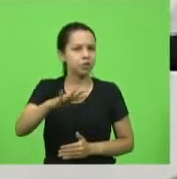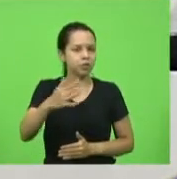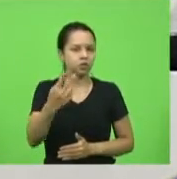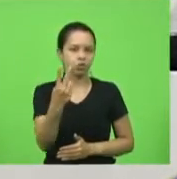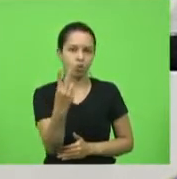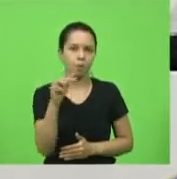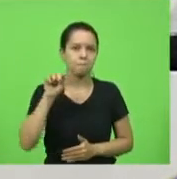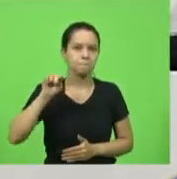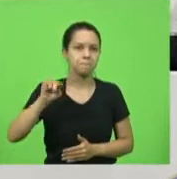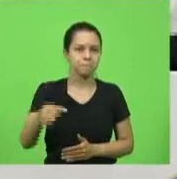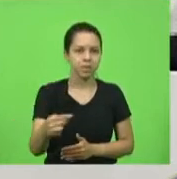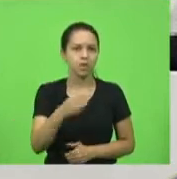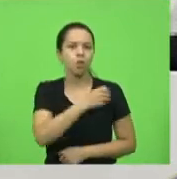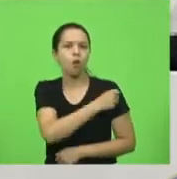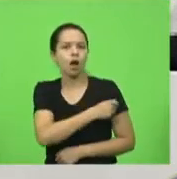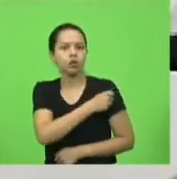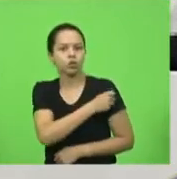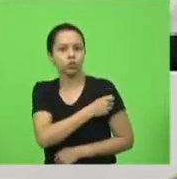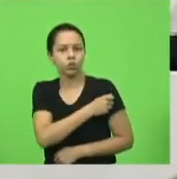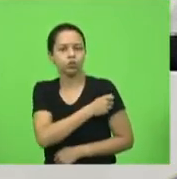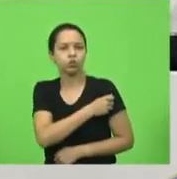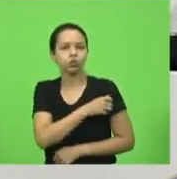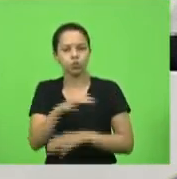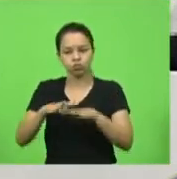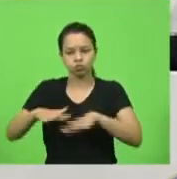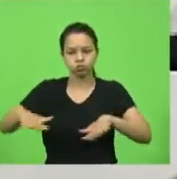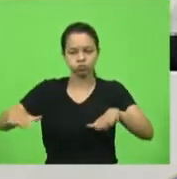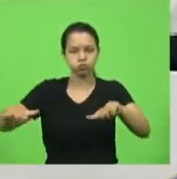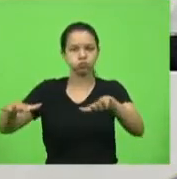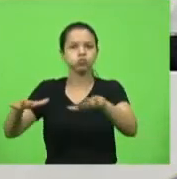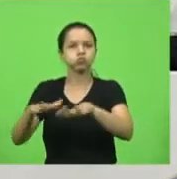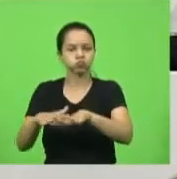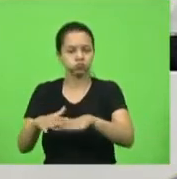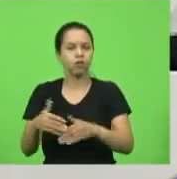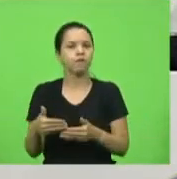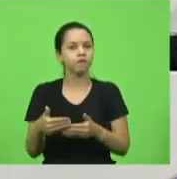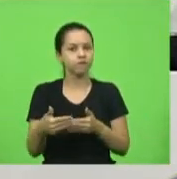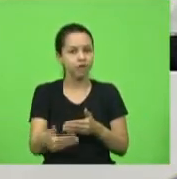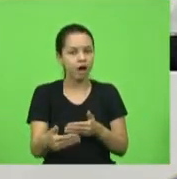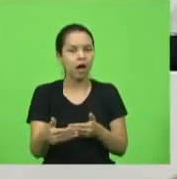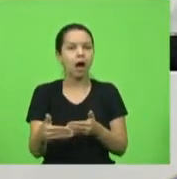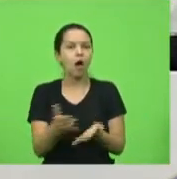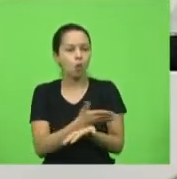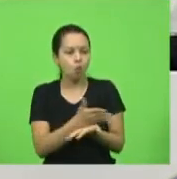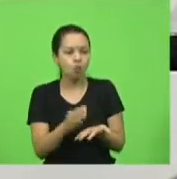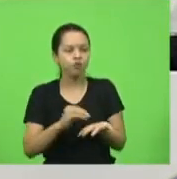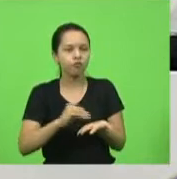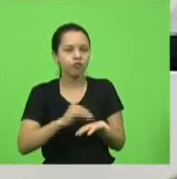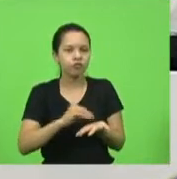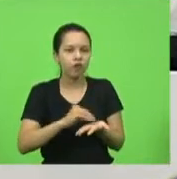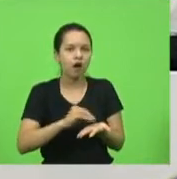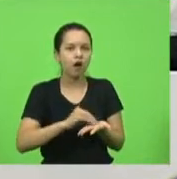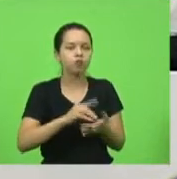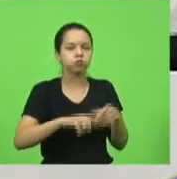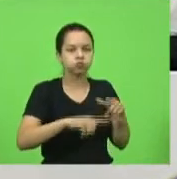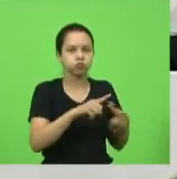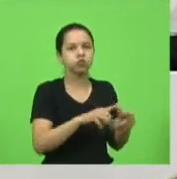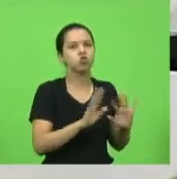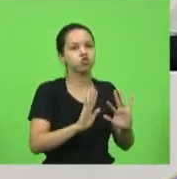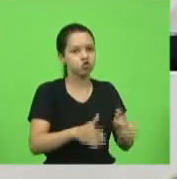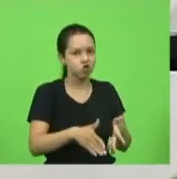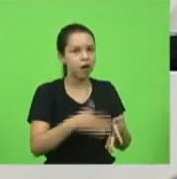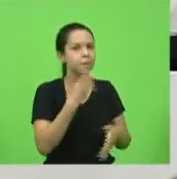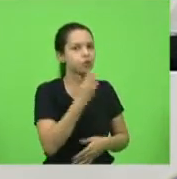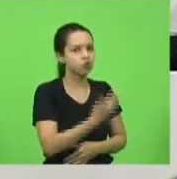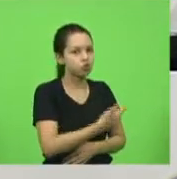mil alunos e toda uma região que vai ser entregue, faltando agora o mobiliário, que já foi encomendado ao governo do